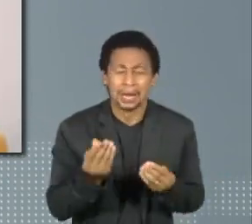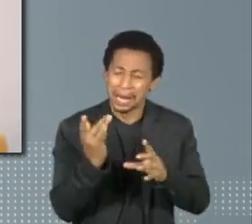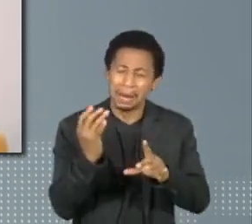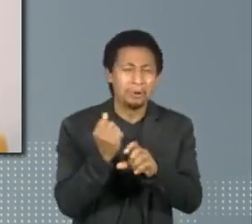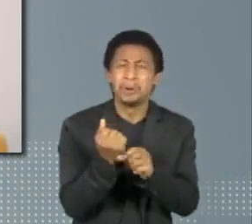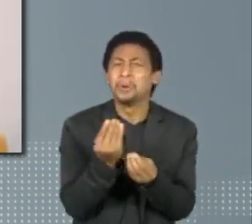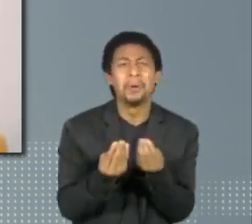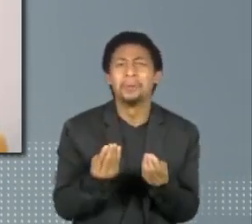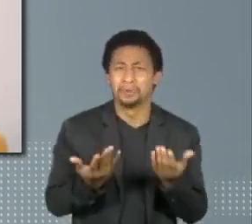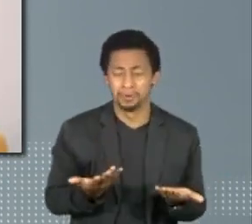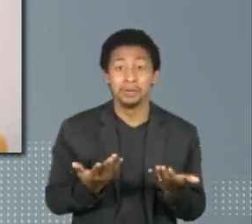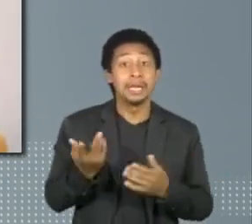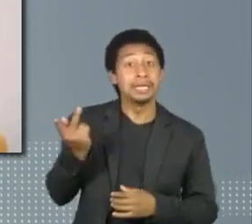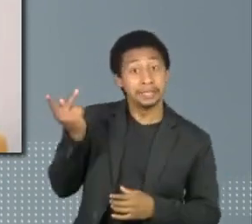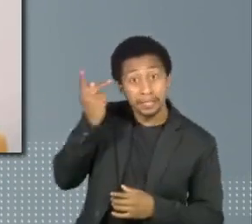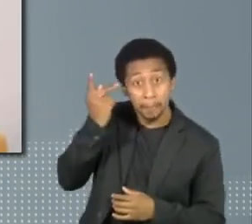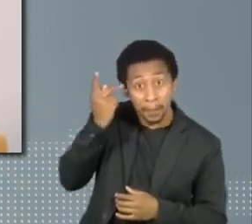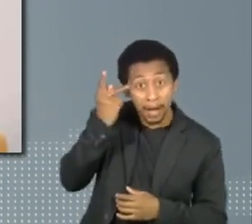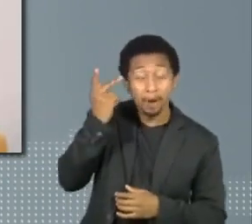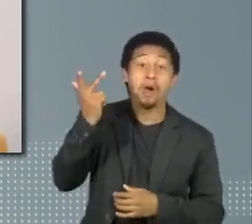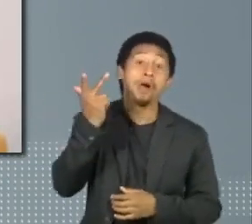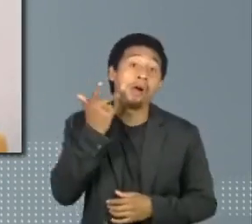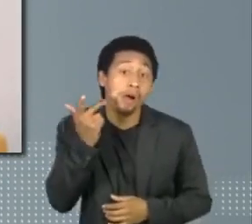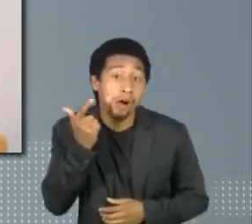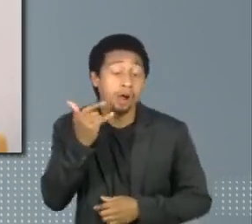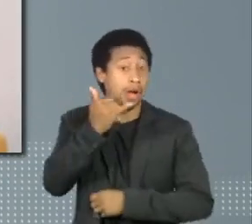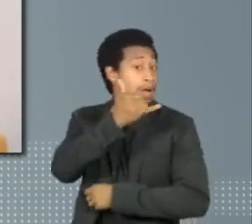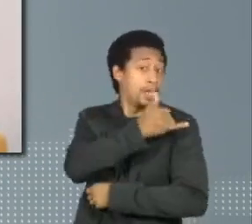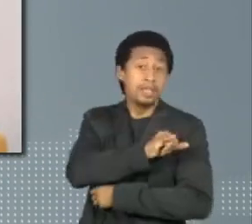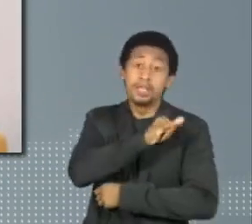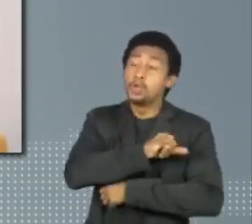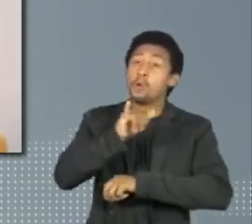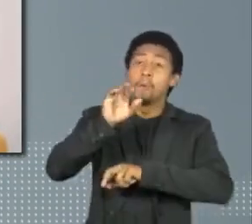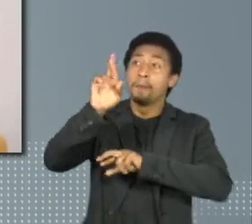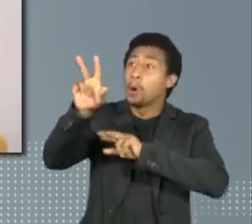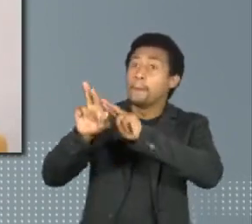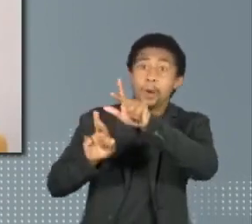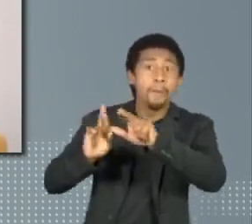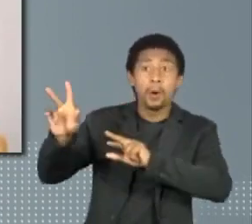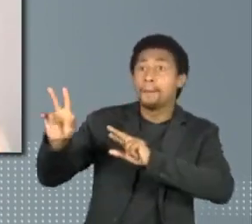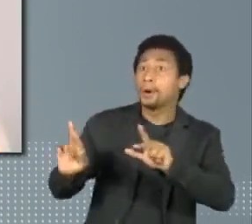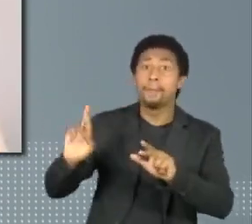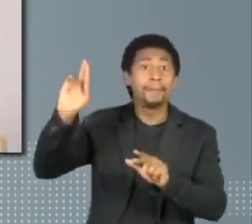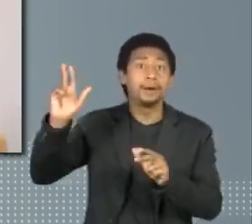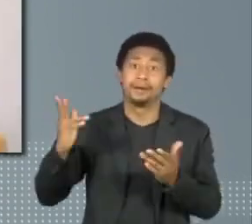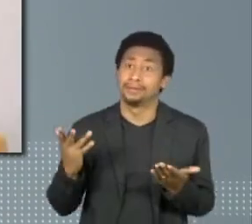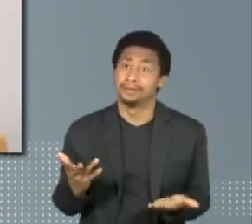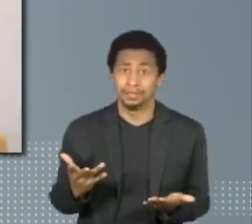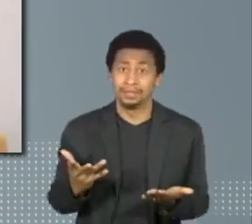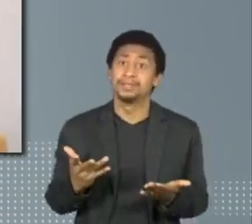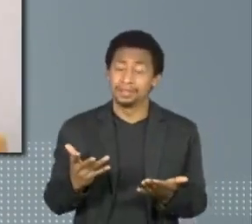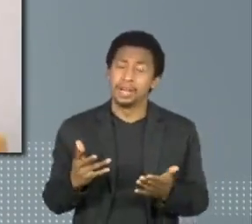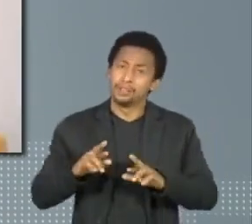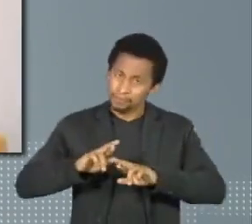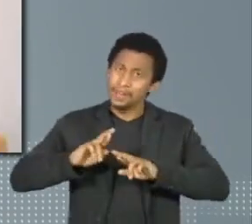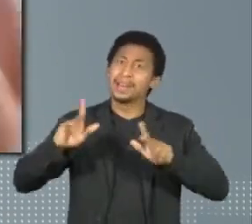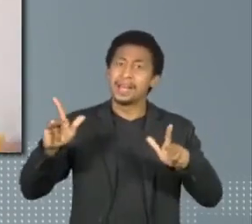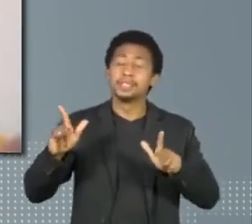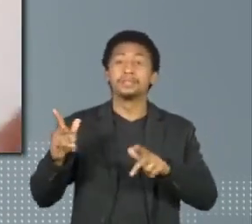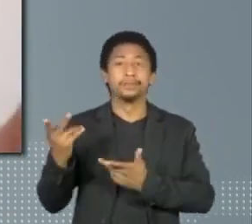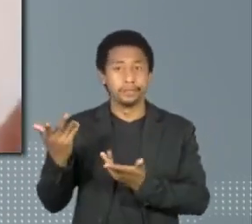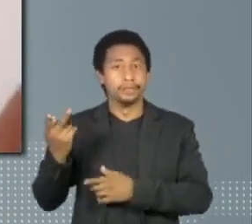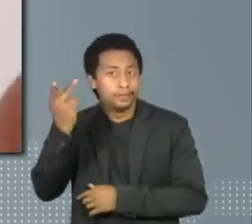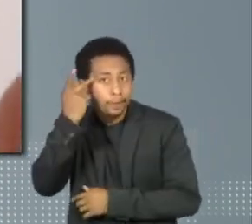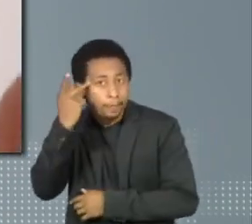diferente da realidade do Ceará, do Brasília, do Rio de Janeiro. Rio de Janeiro é mais próxima. Mas são realidades diferentes. Como é que ele